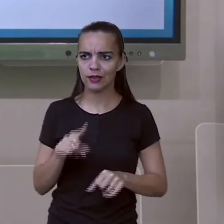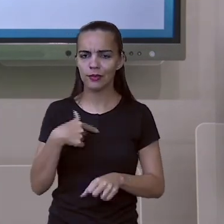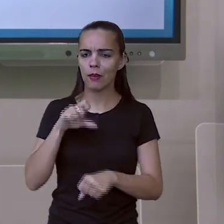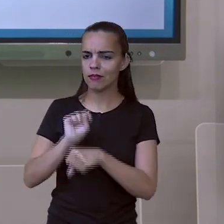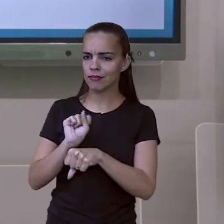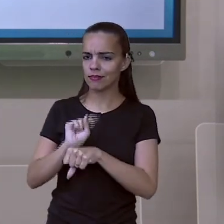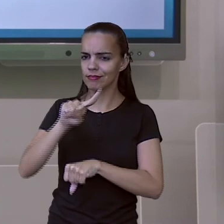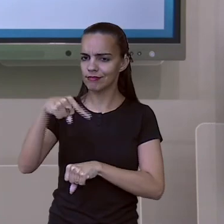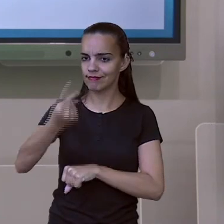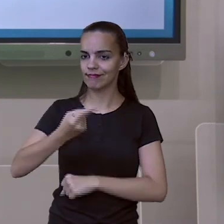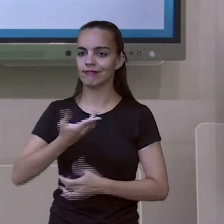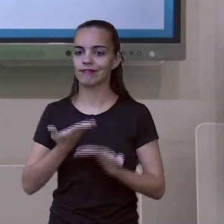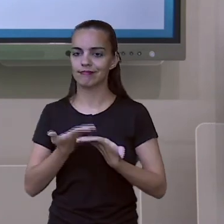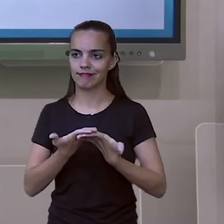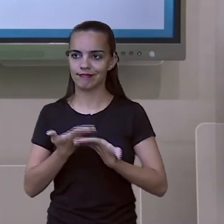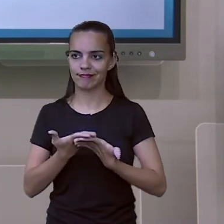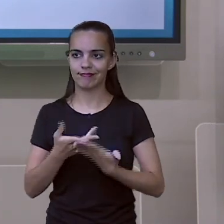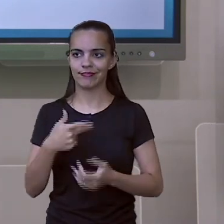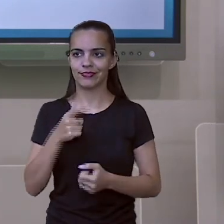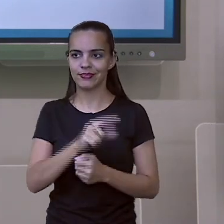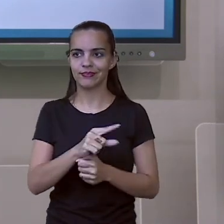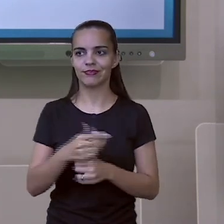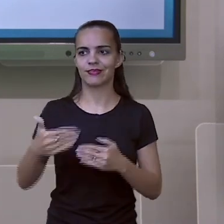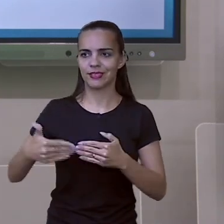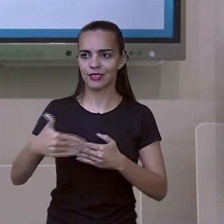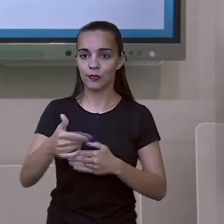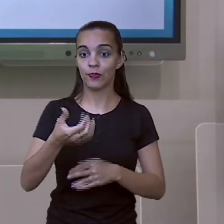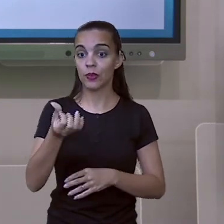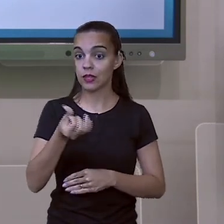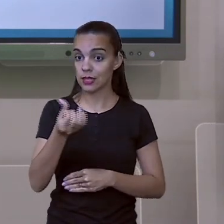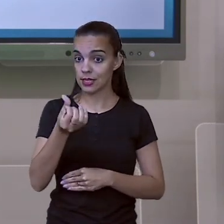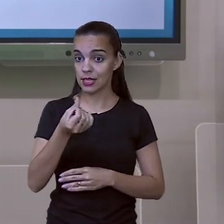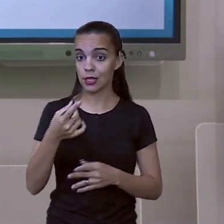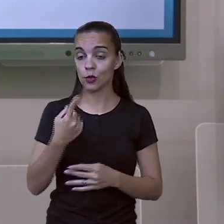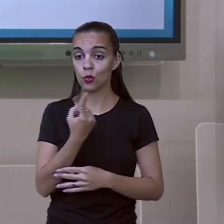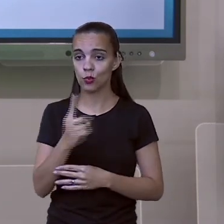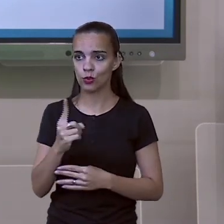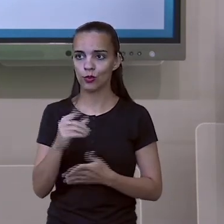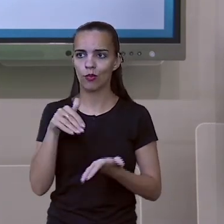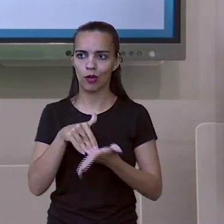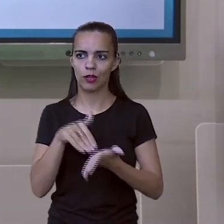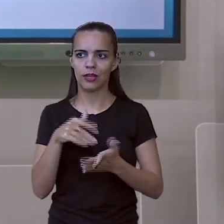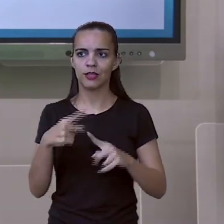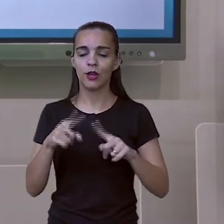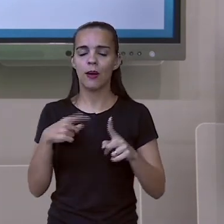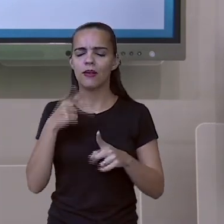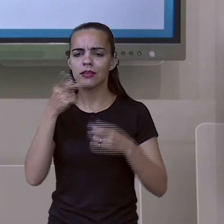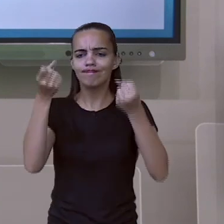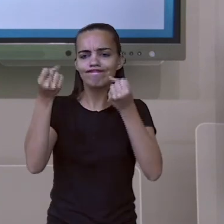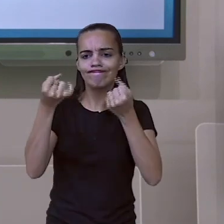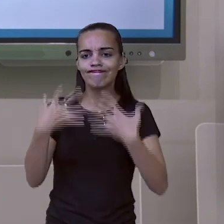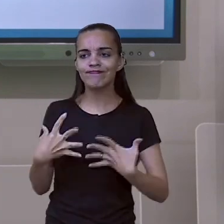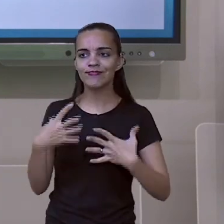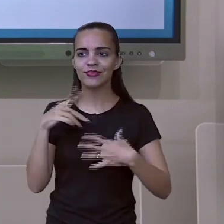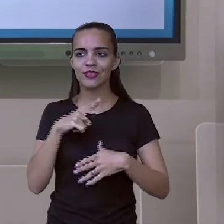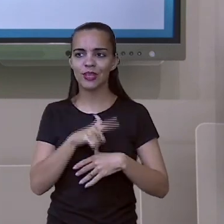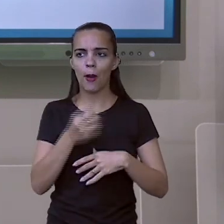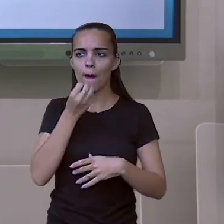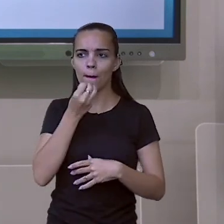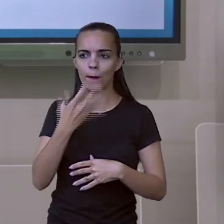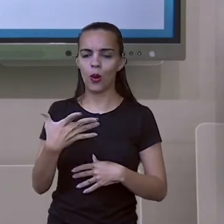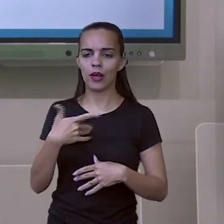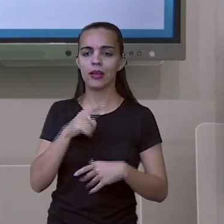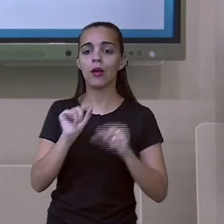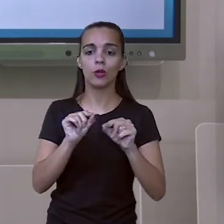te aguardo na próxima aula com o nosso sexto e último encontro sobre a fantástica Comebol